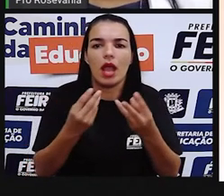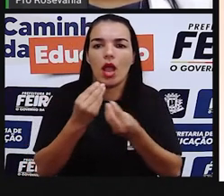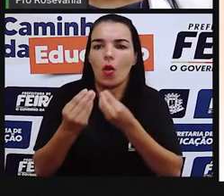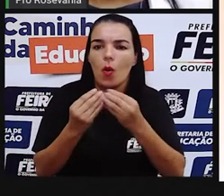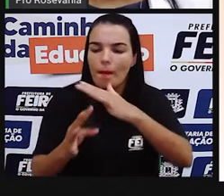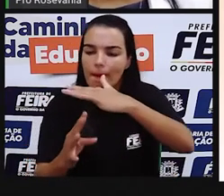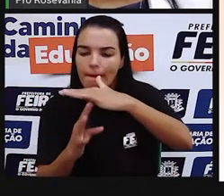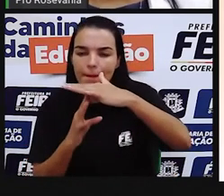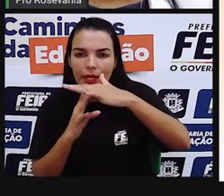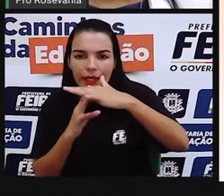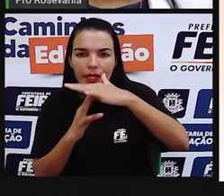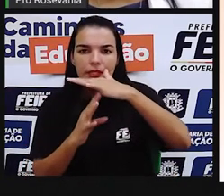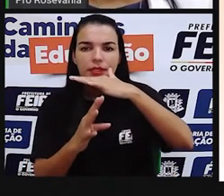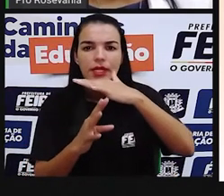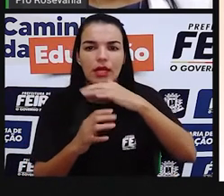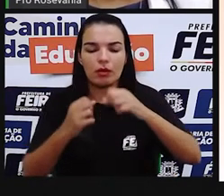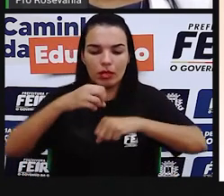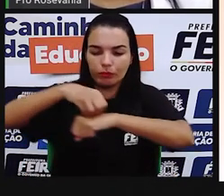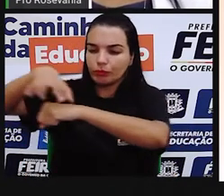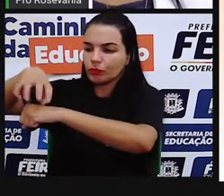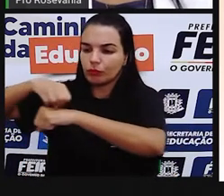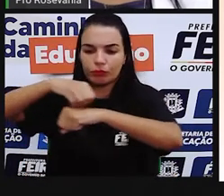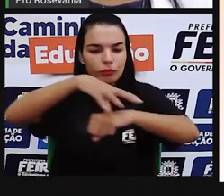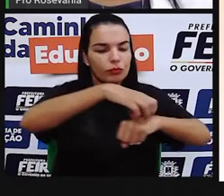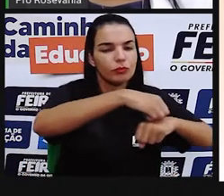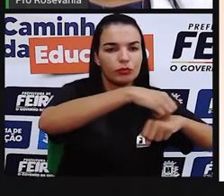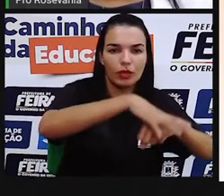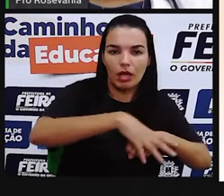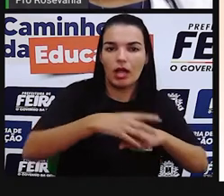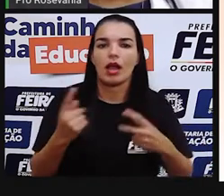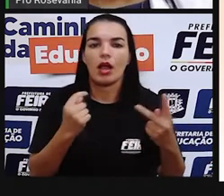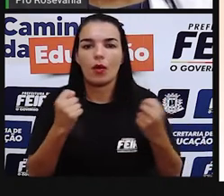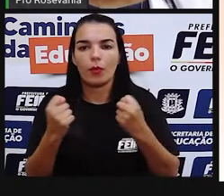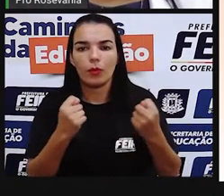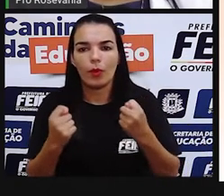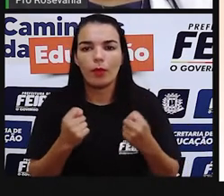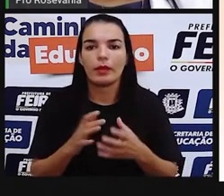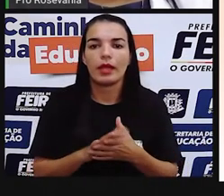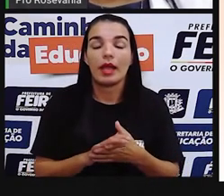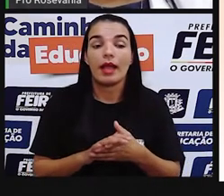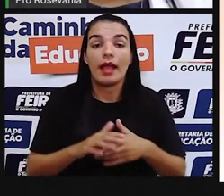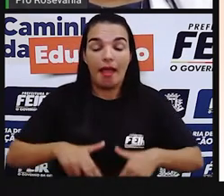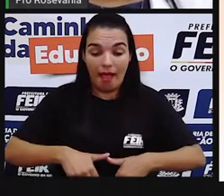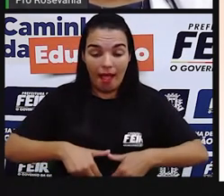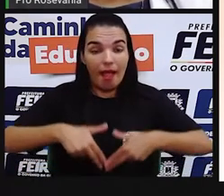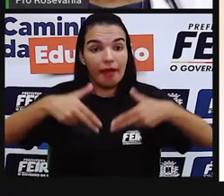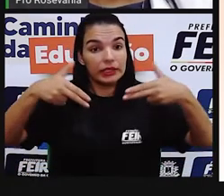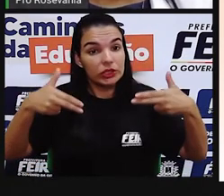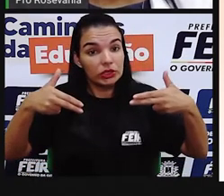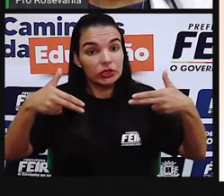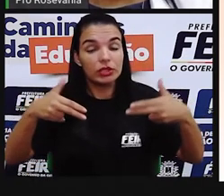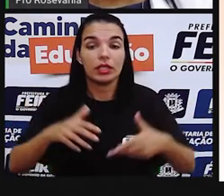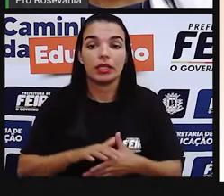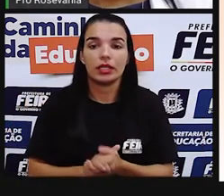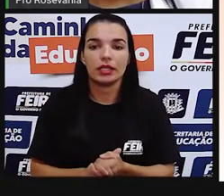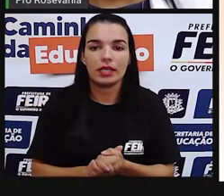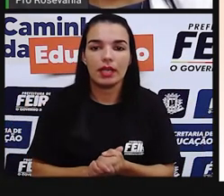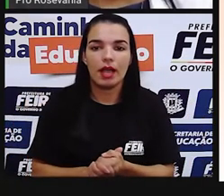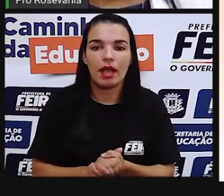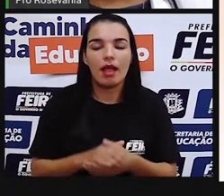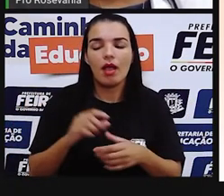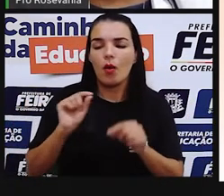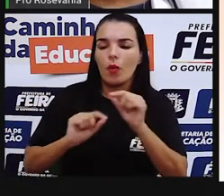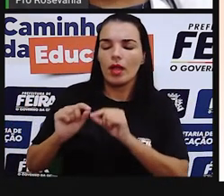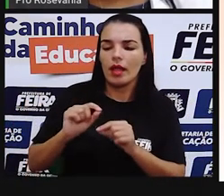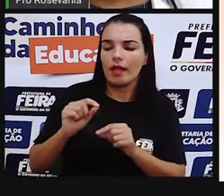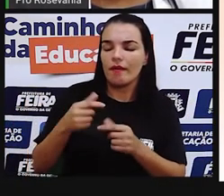ética e etc, sob uma perspectiva quantitativa. Ou seja, eu vou observar o número